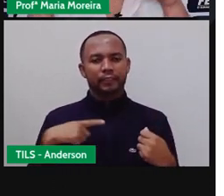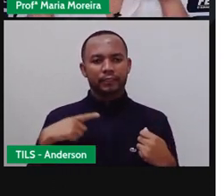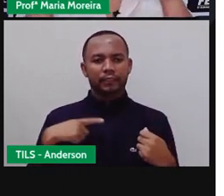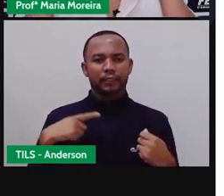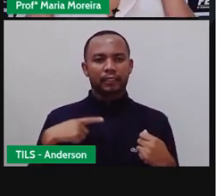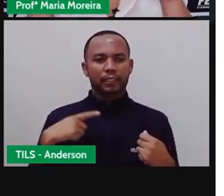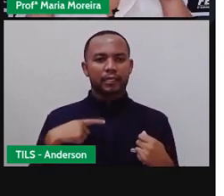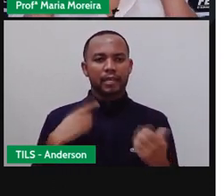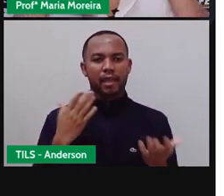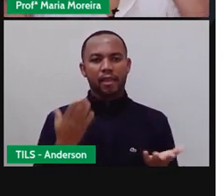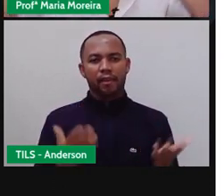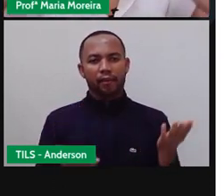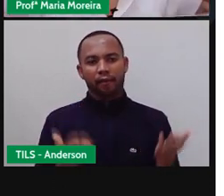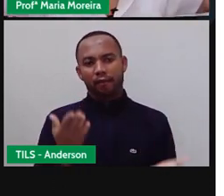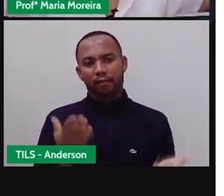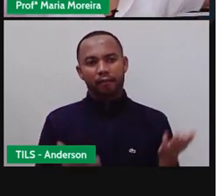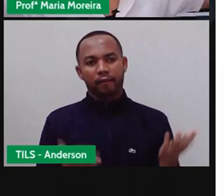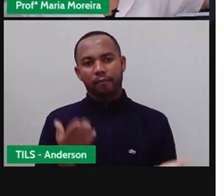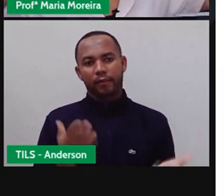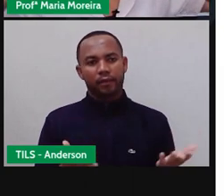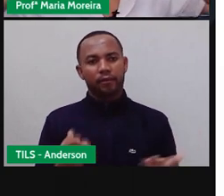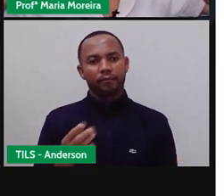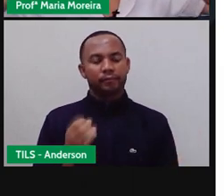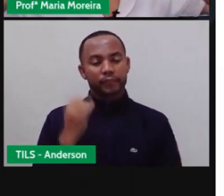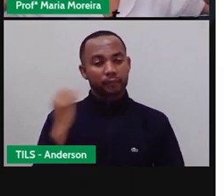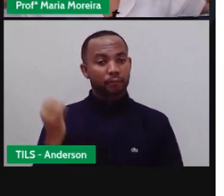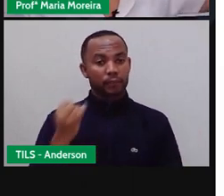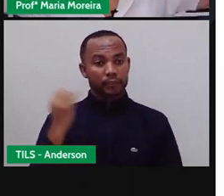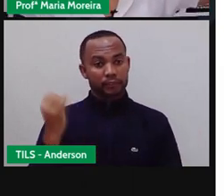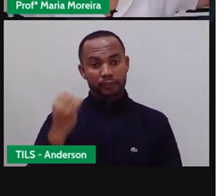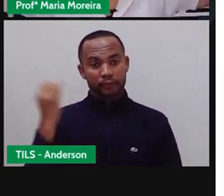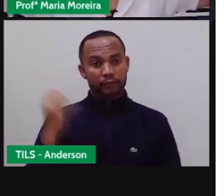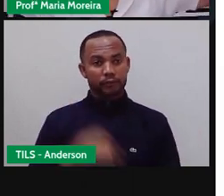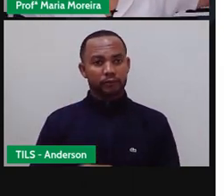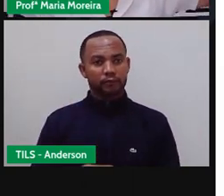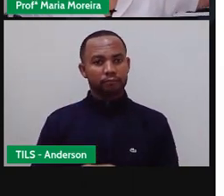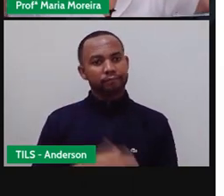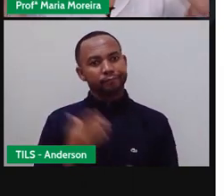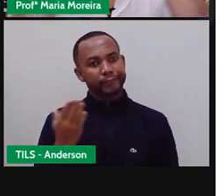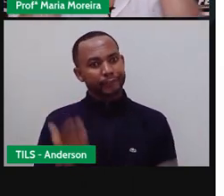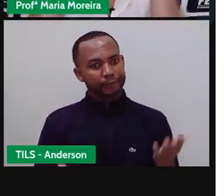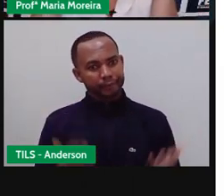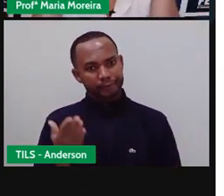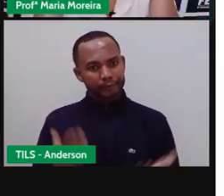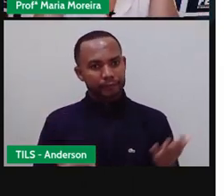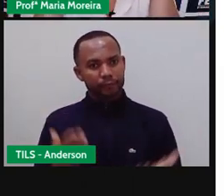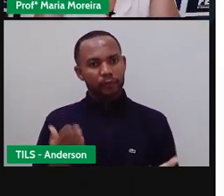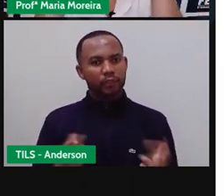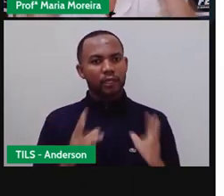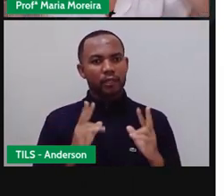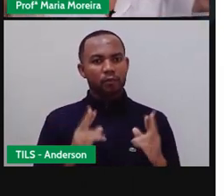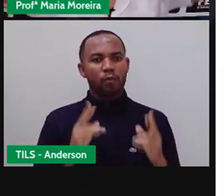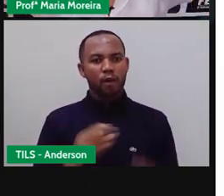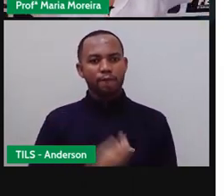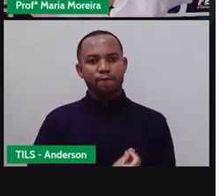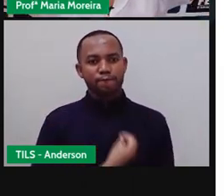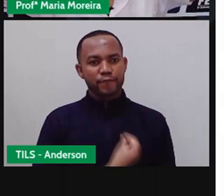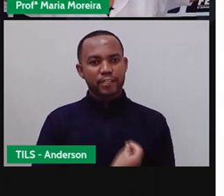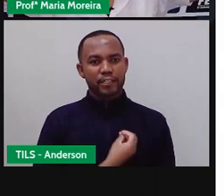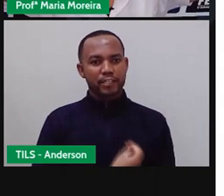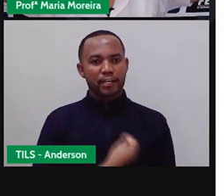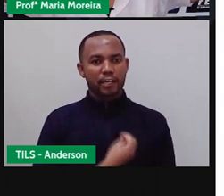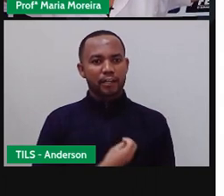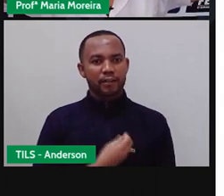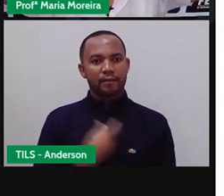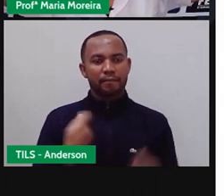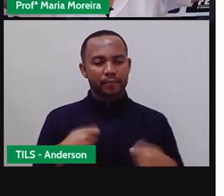Um equilíbrio, ó. Lembra que a gente também falou sobre balança aqui? Olha, um equilíbrio. como se a nossa vida fosse uma balança. E aí, a